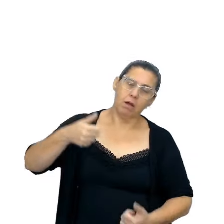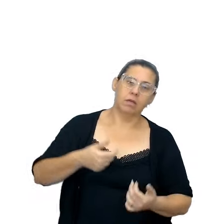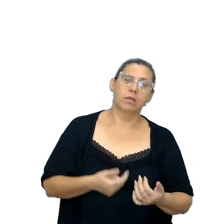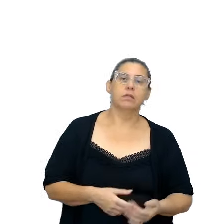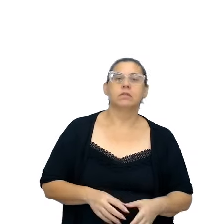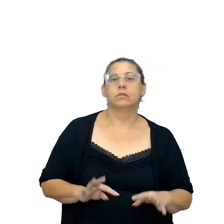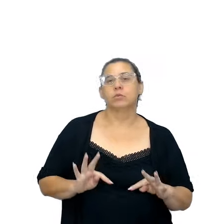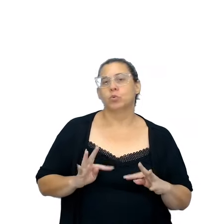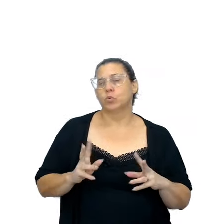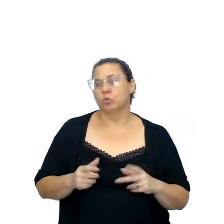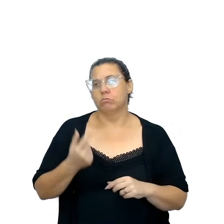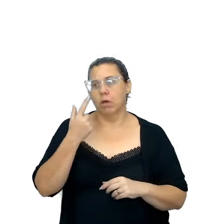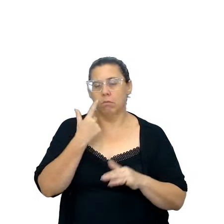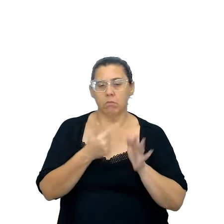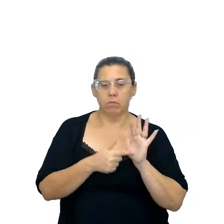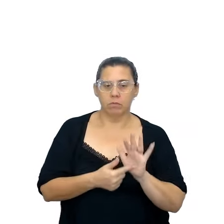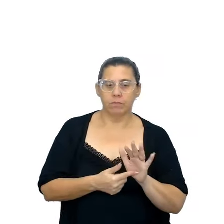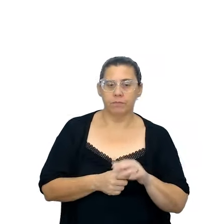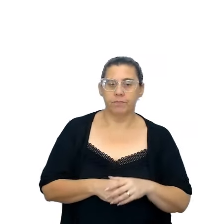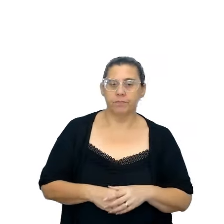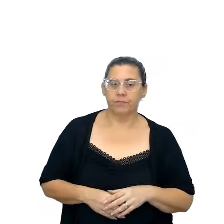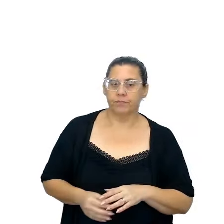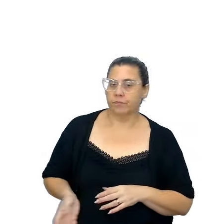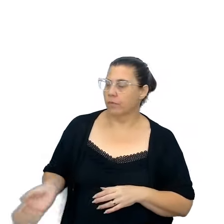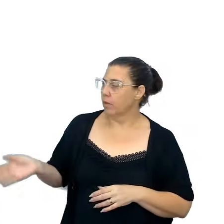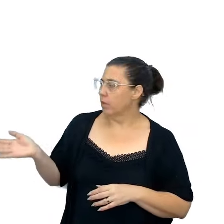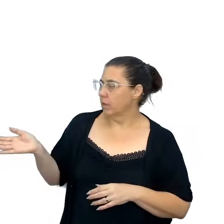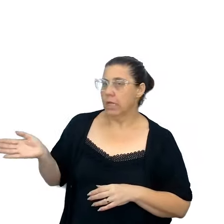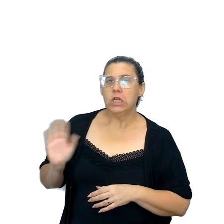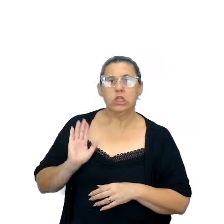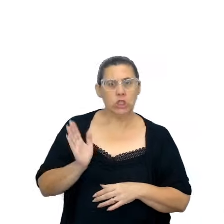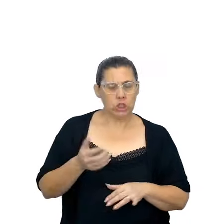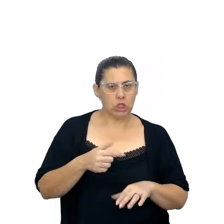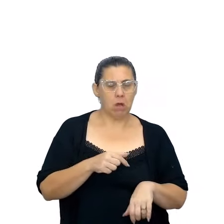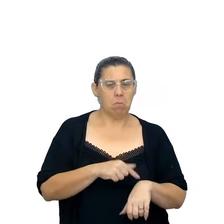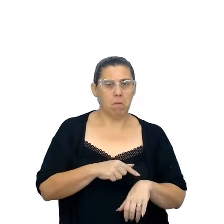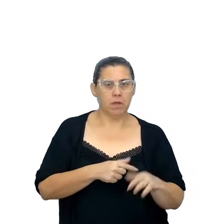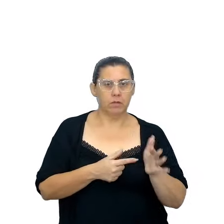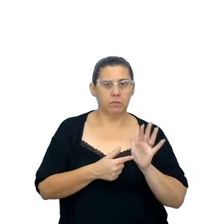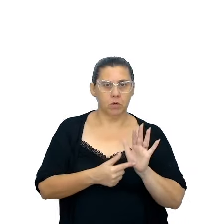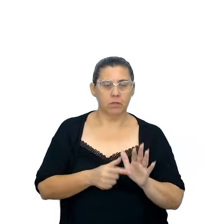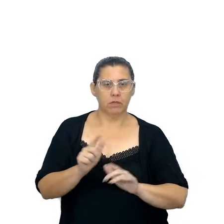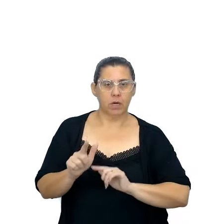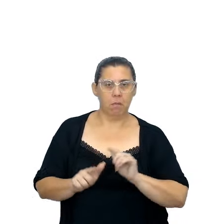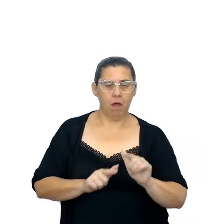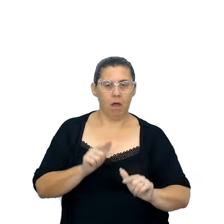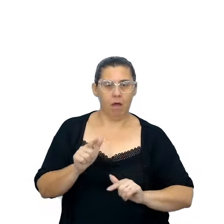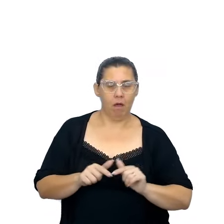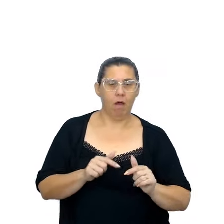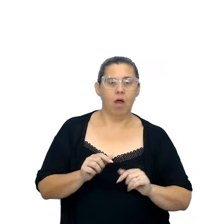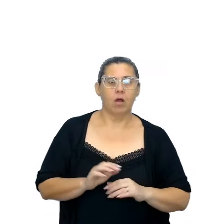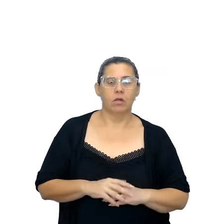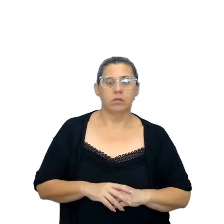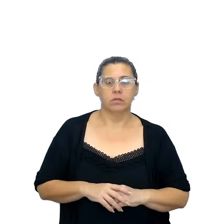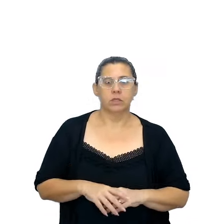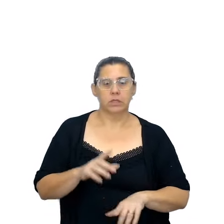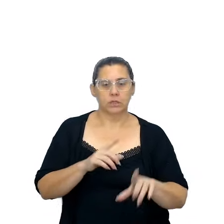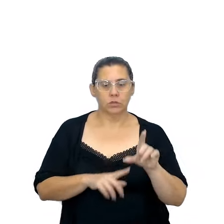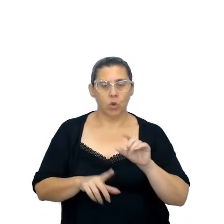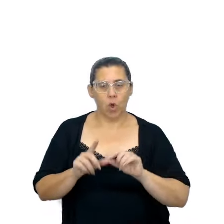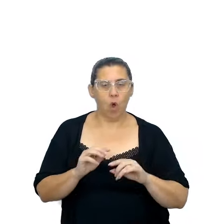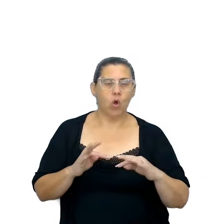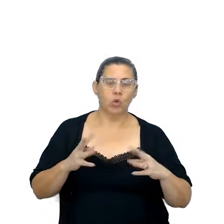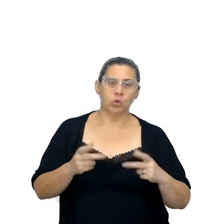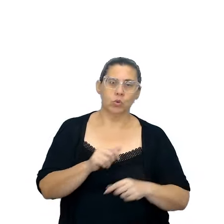vídeos, entre outros. A evolução, a ação, já é o momento da exposição do trabalho, então, a partir dessas escolhas, como